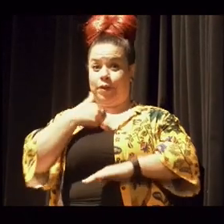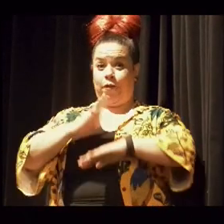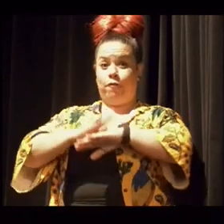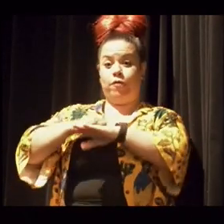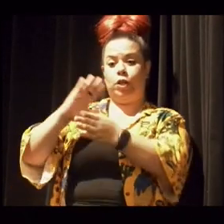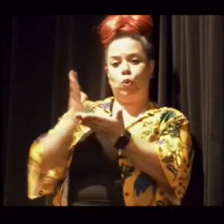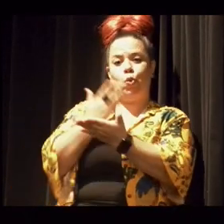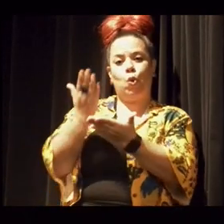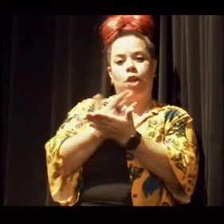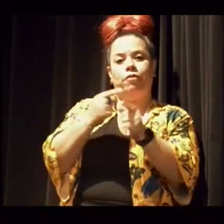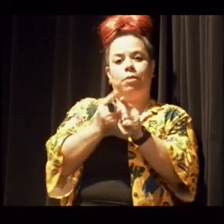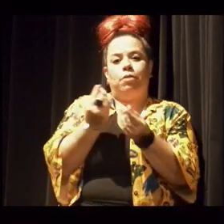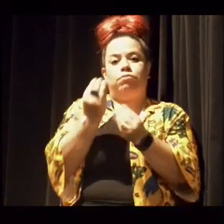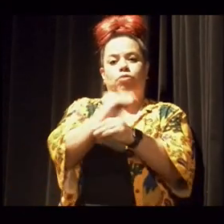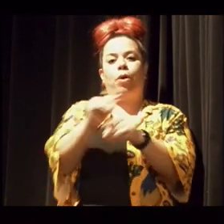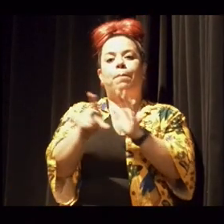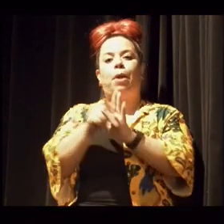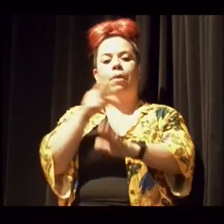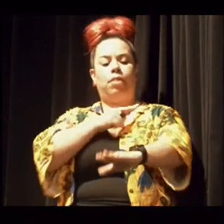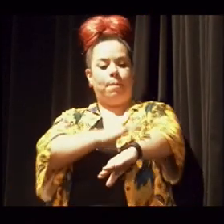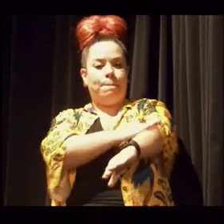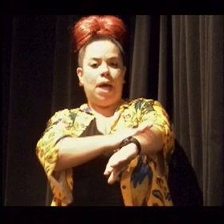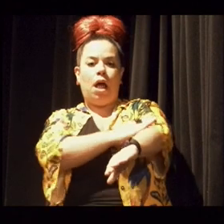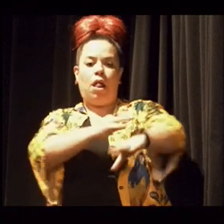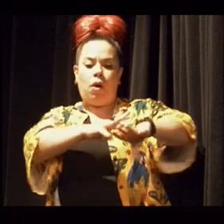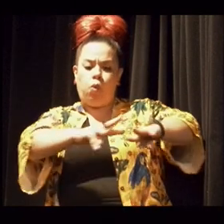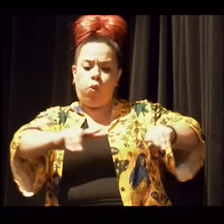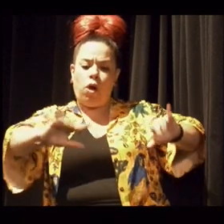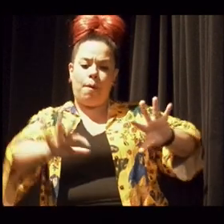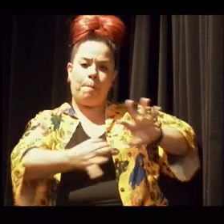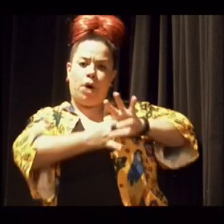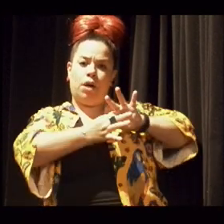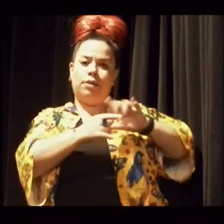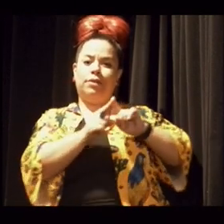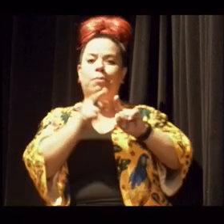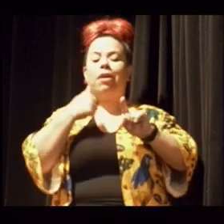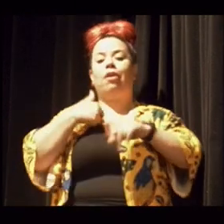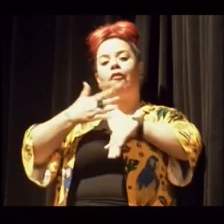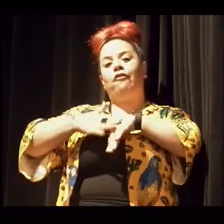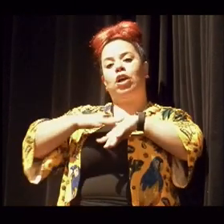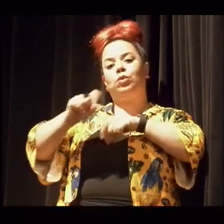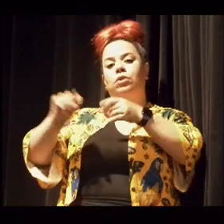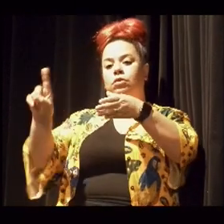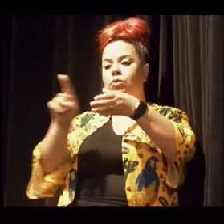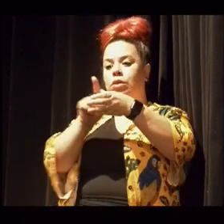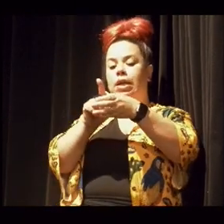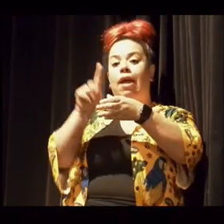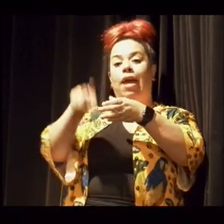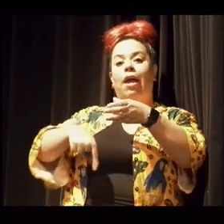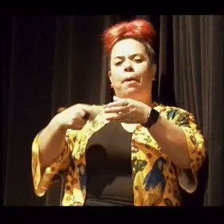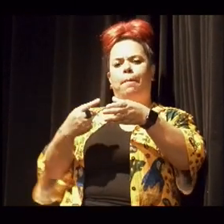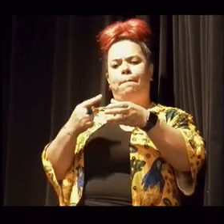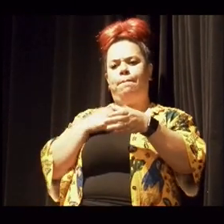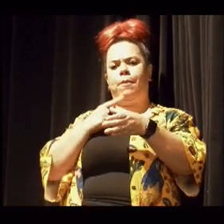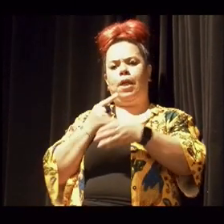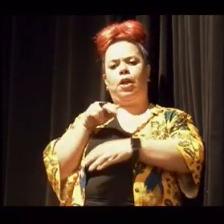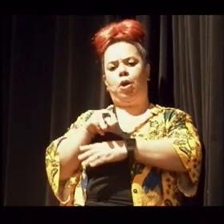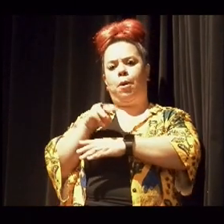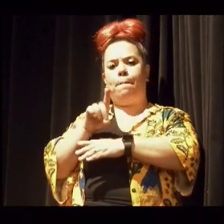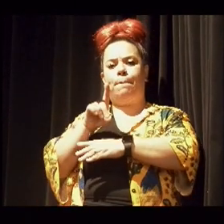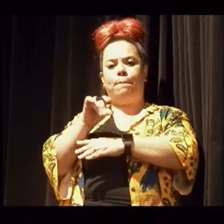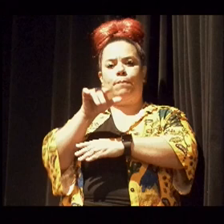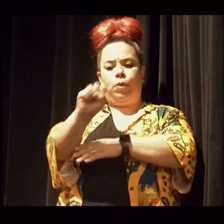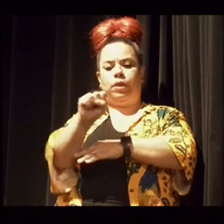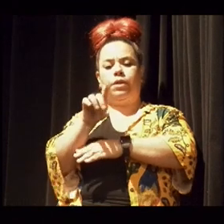Corpo, Crosta da Terra. Integro também o Mudas de Ideia, um grupo de pesquisa em intervenções